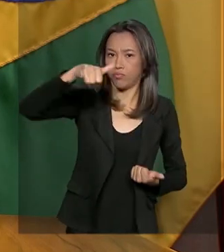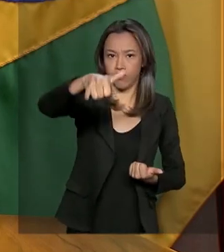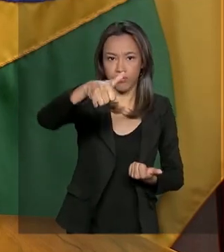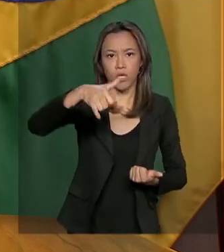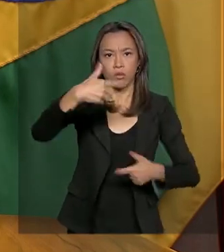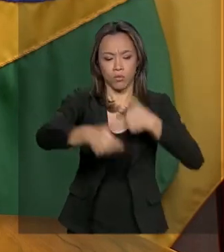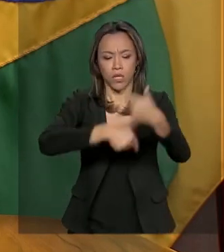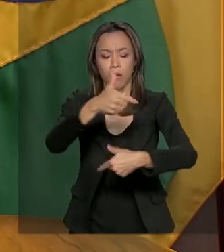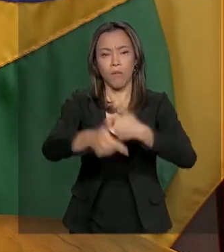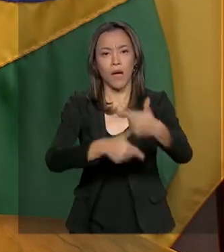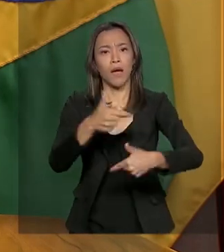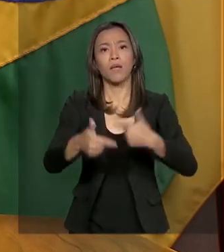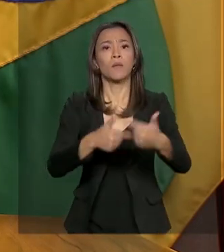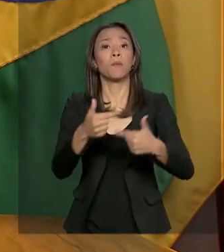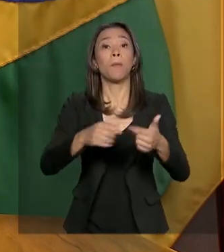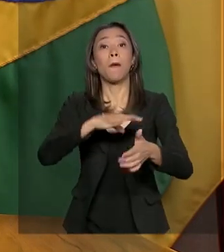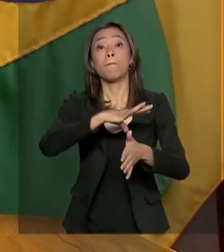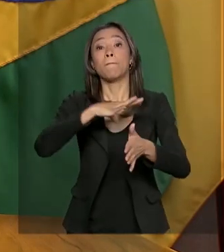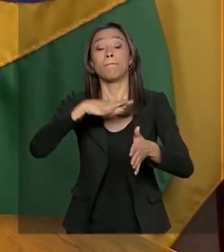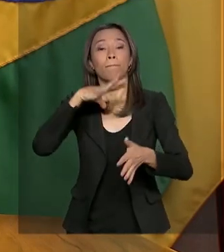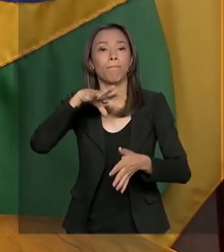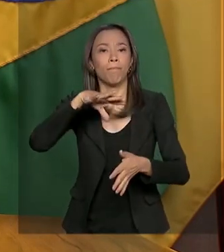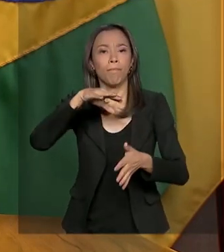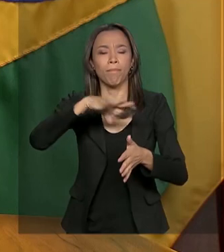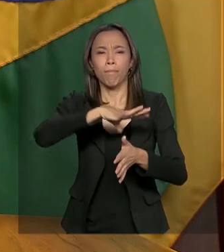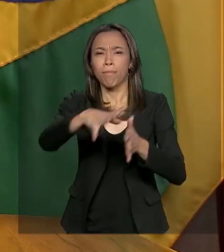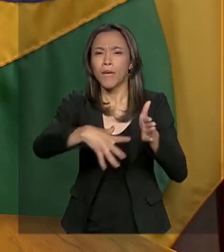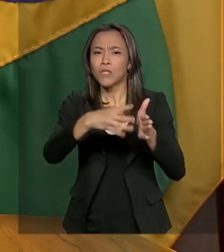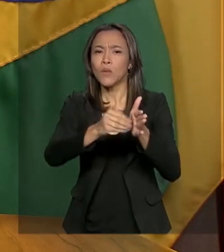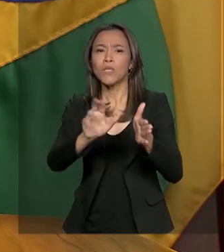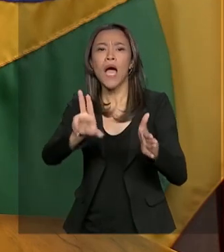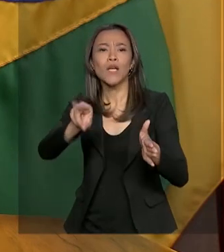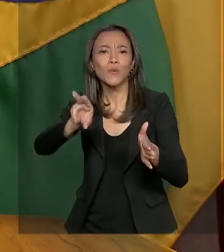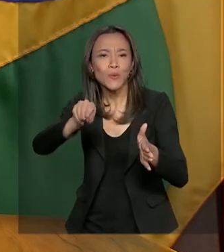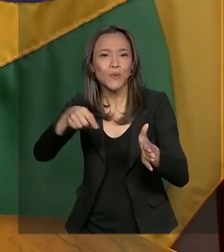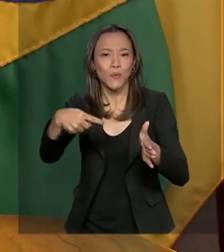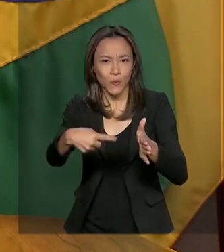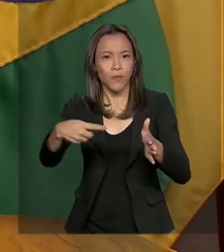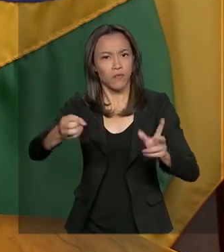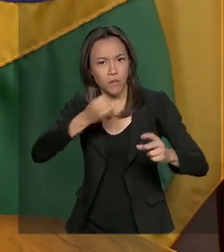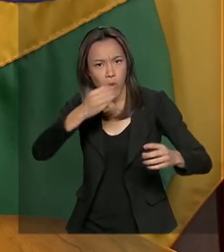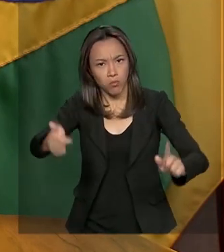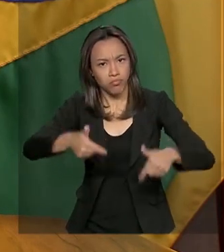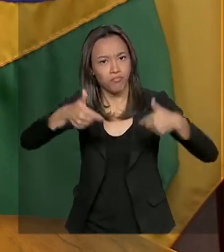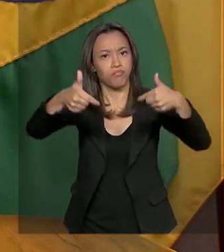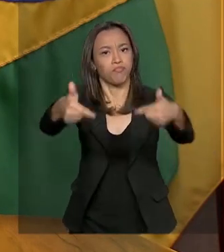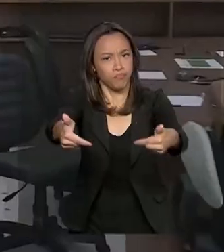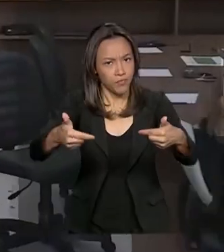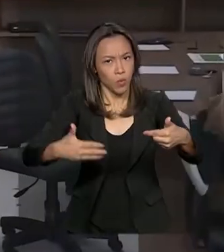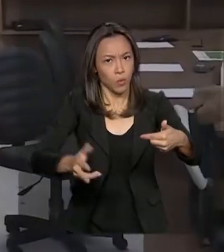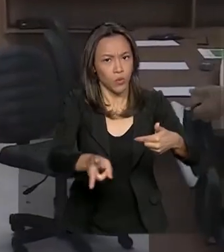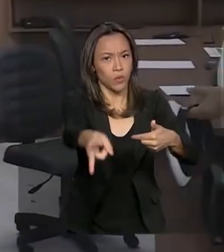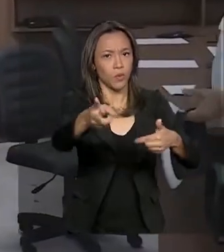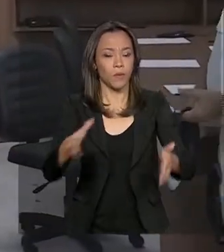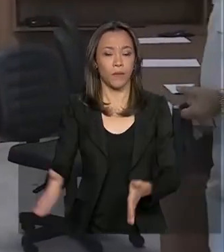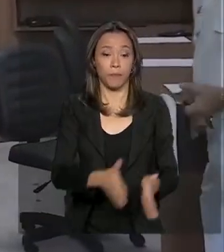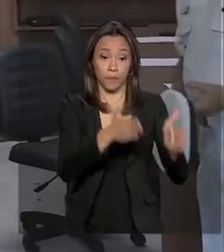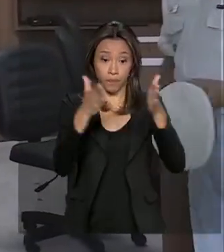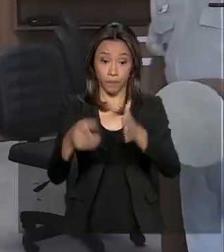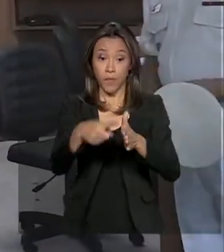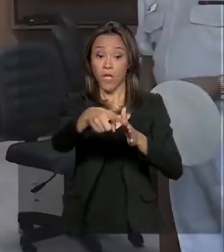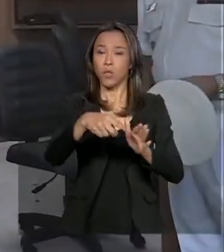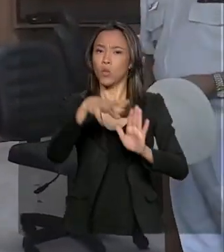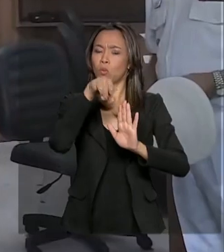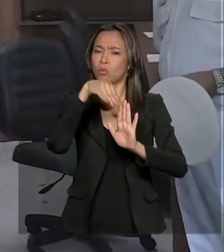Azul, também deram uma resposta imediata e efetiva. Estão dando, porque ela está em curso ainda. Na Operação Verde